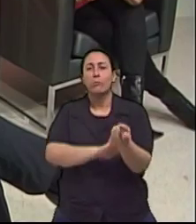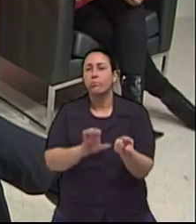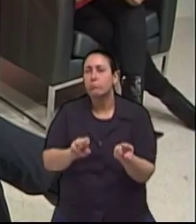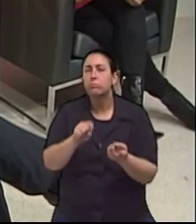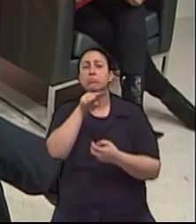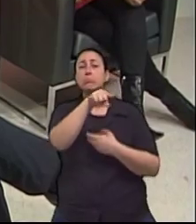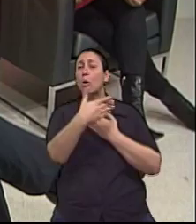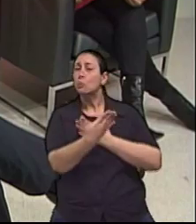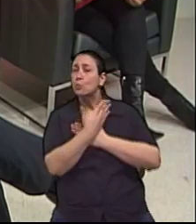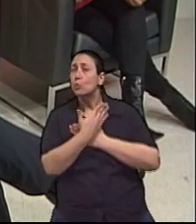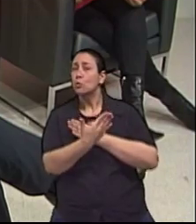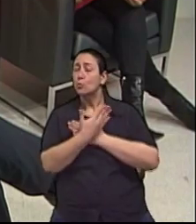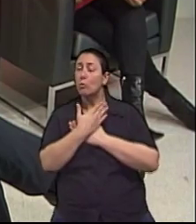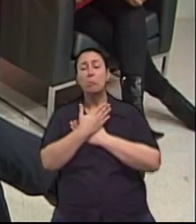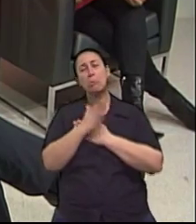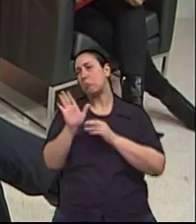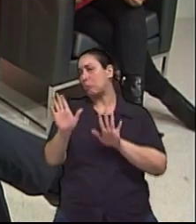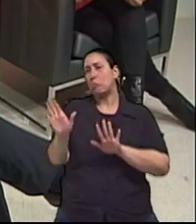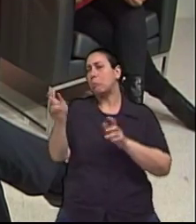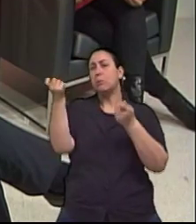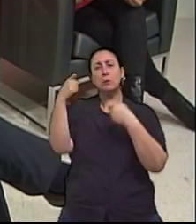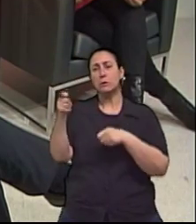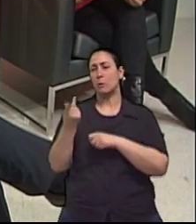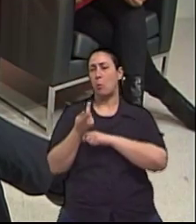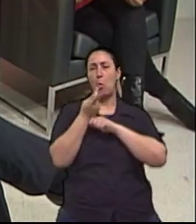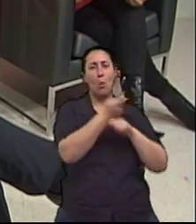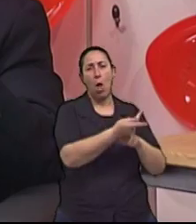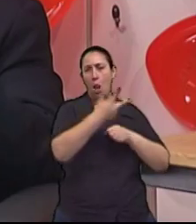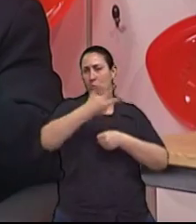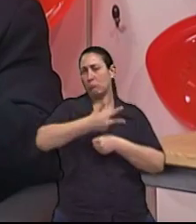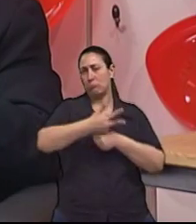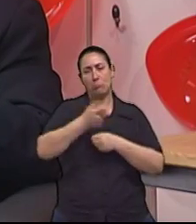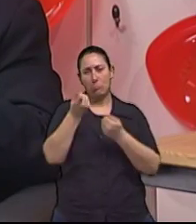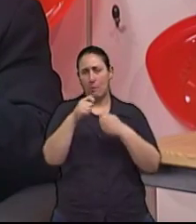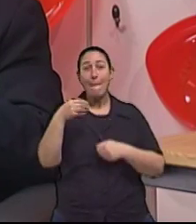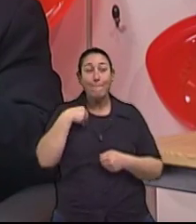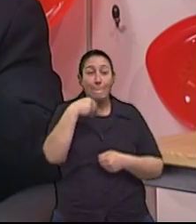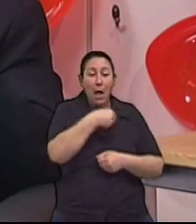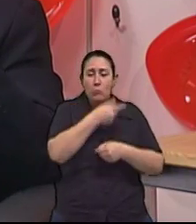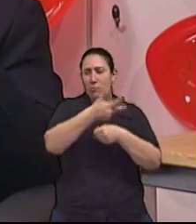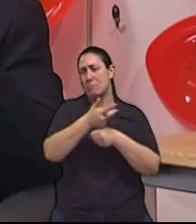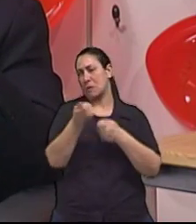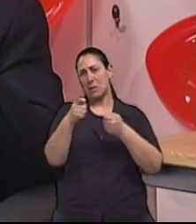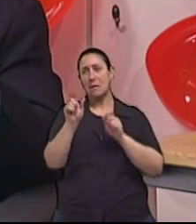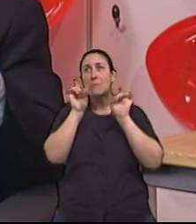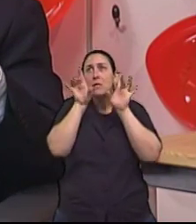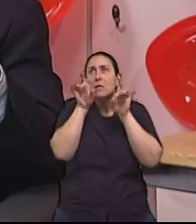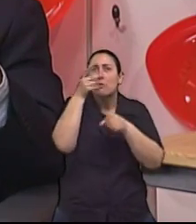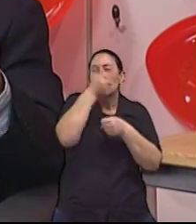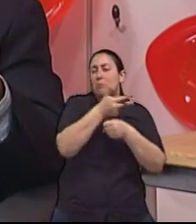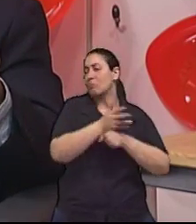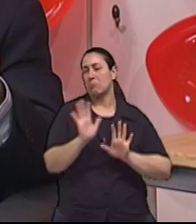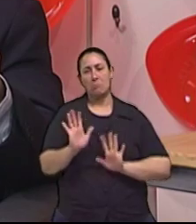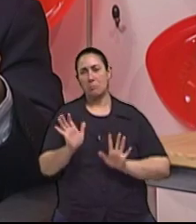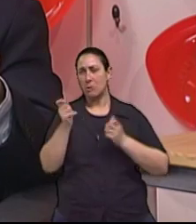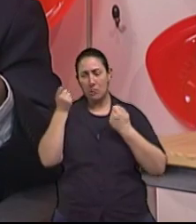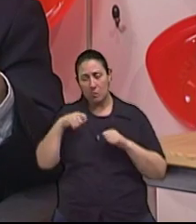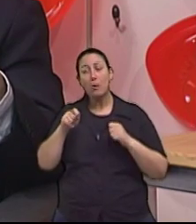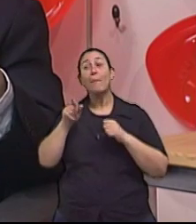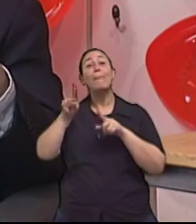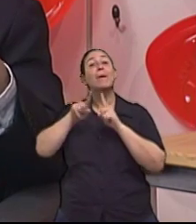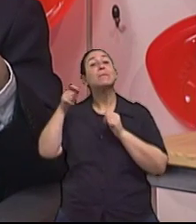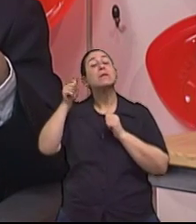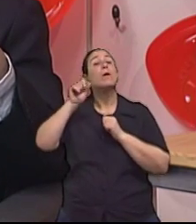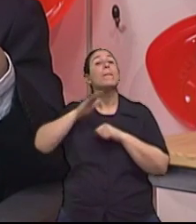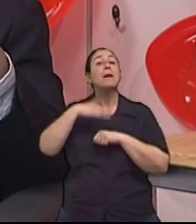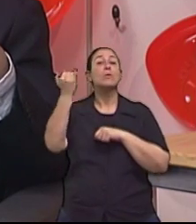prevenção, eu não vejo motivo para consultar um geriatra. Mas tem que ter esse vínculo de confiança com o profissional,